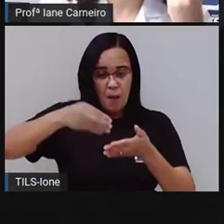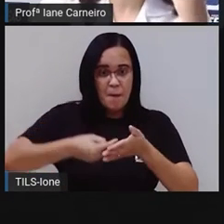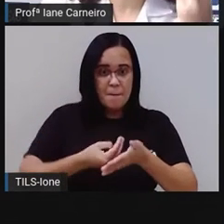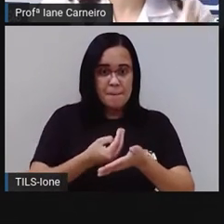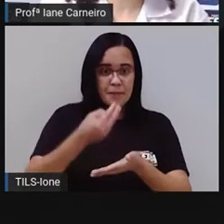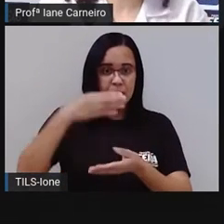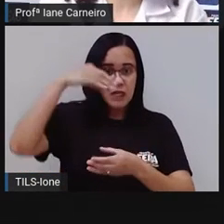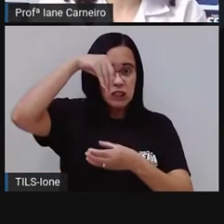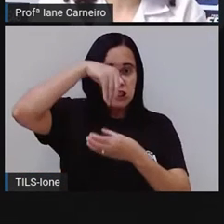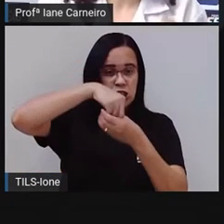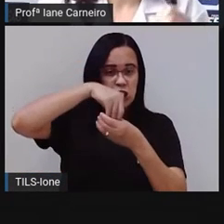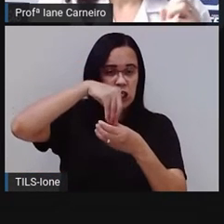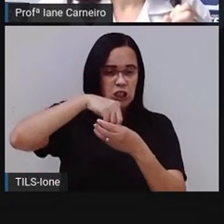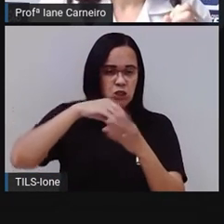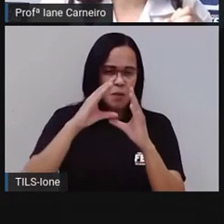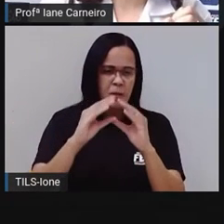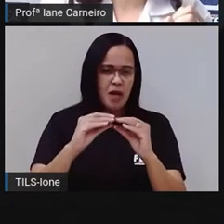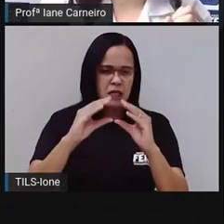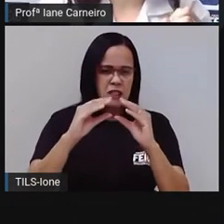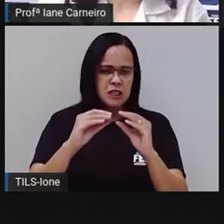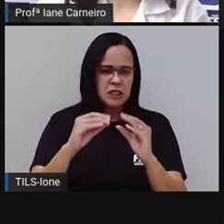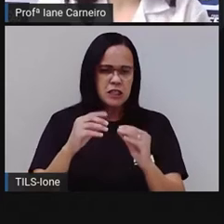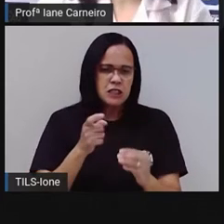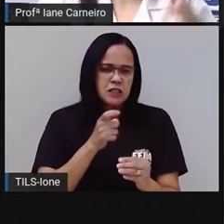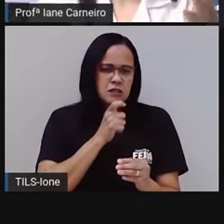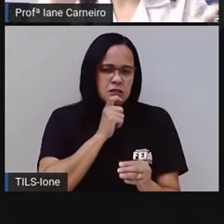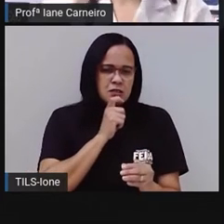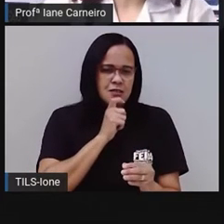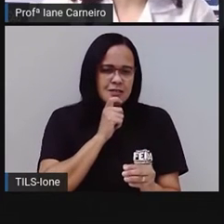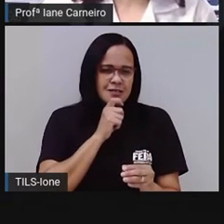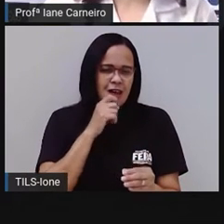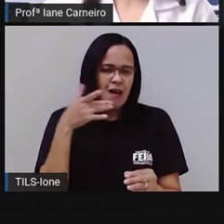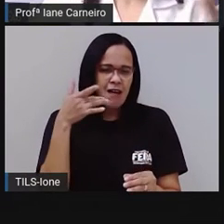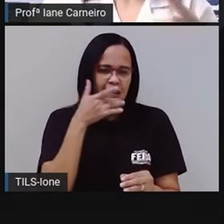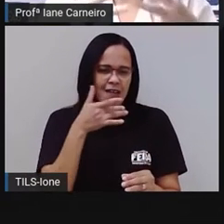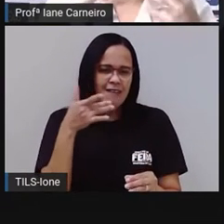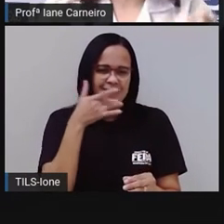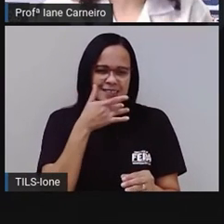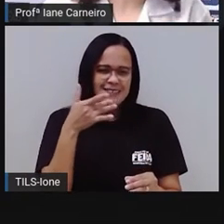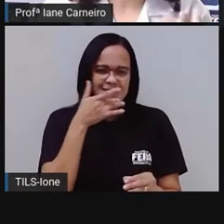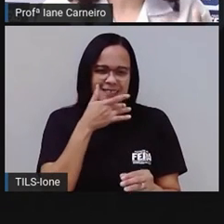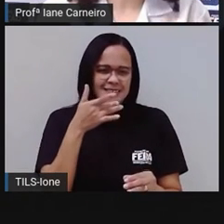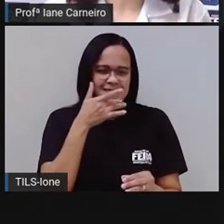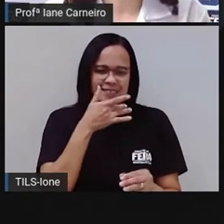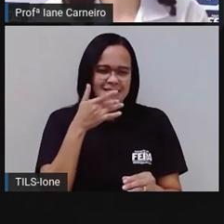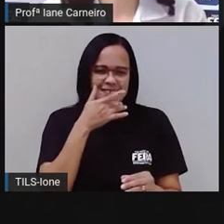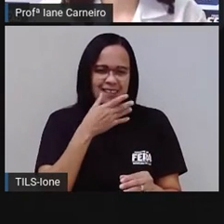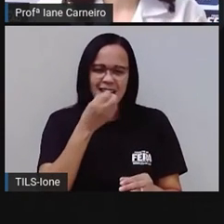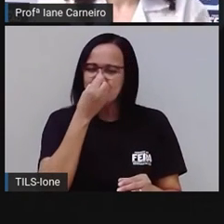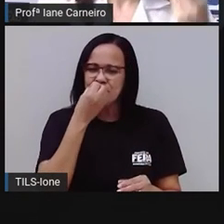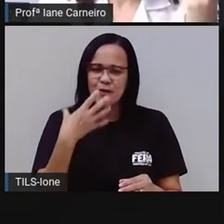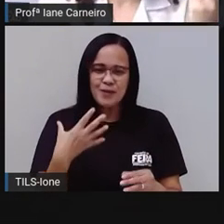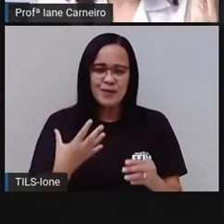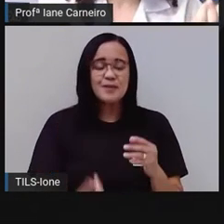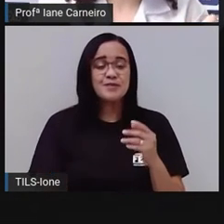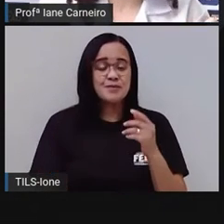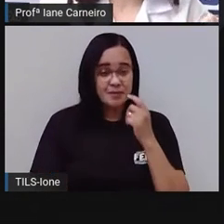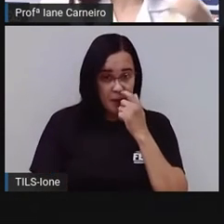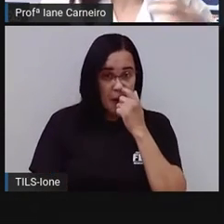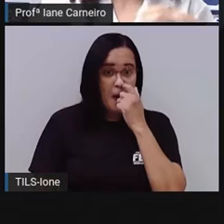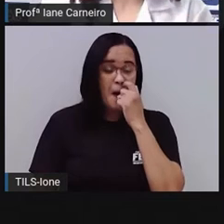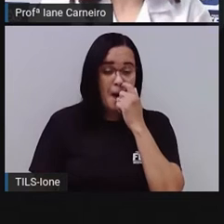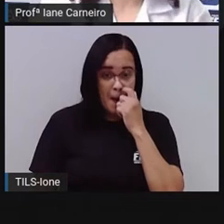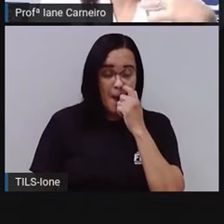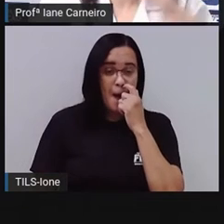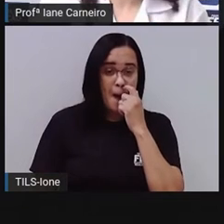macia, suculenta, né? É bem gelada. Quando a gente acaba de abrir a melancia, ela tá bem fresquinha, bem geladinha. Ela mata a